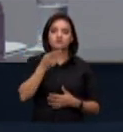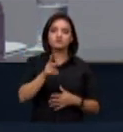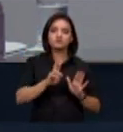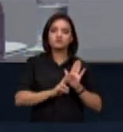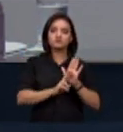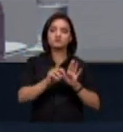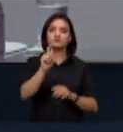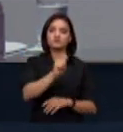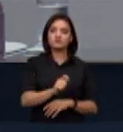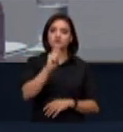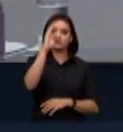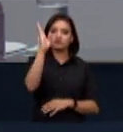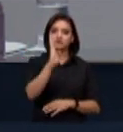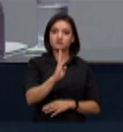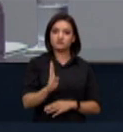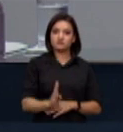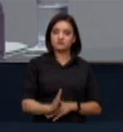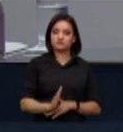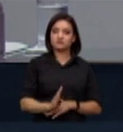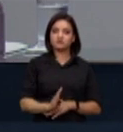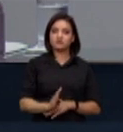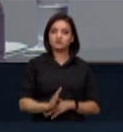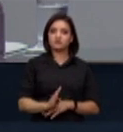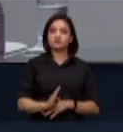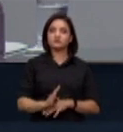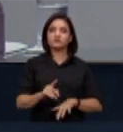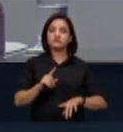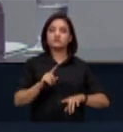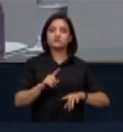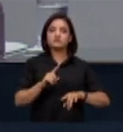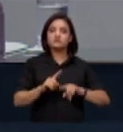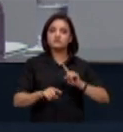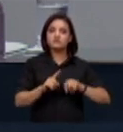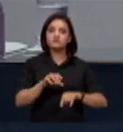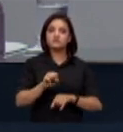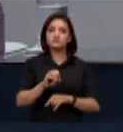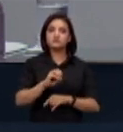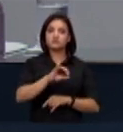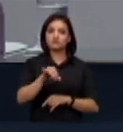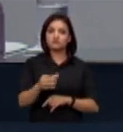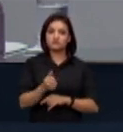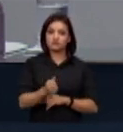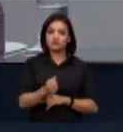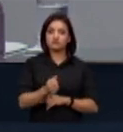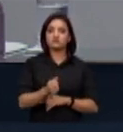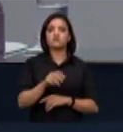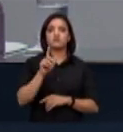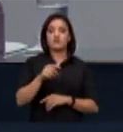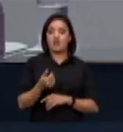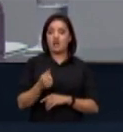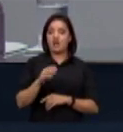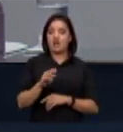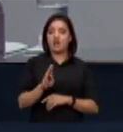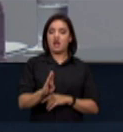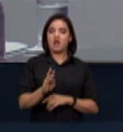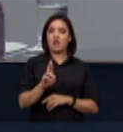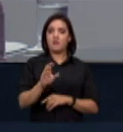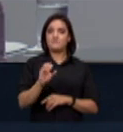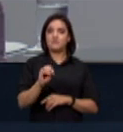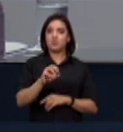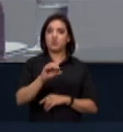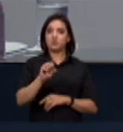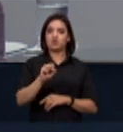Associação Brasileira dos Produtores de Soja, a APROSOJA. Falará inicialmente